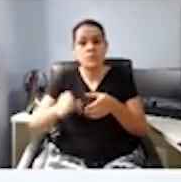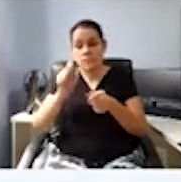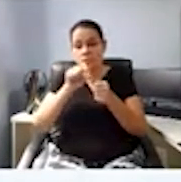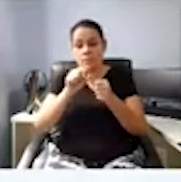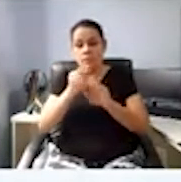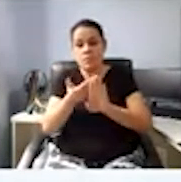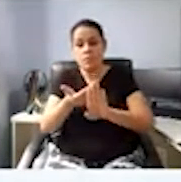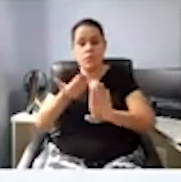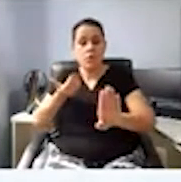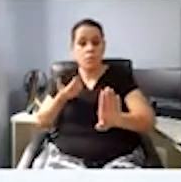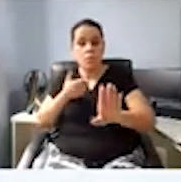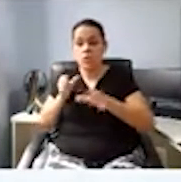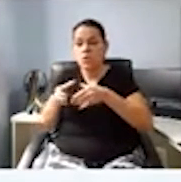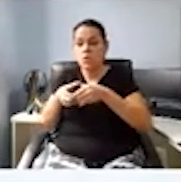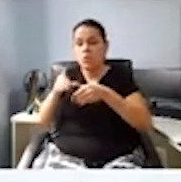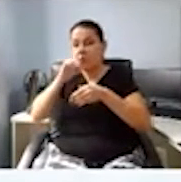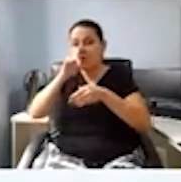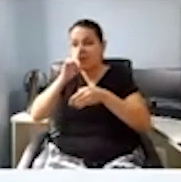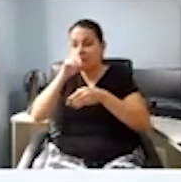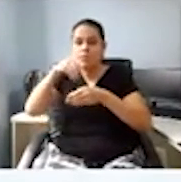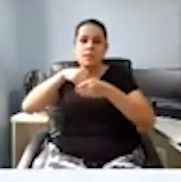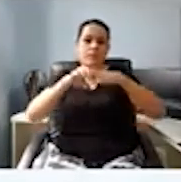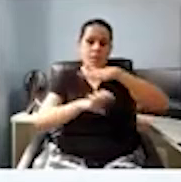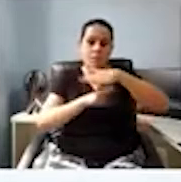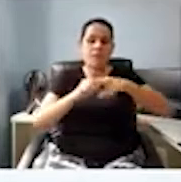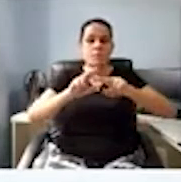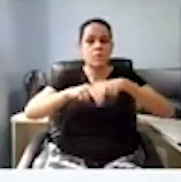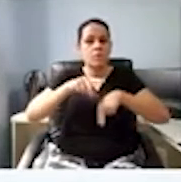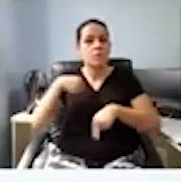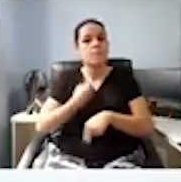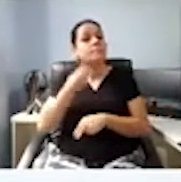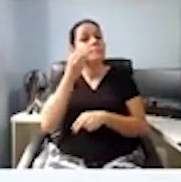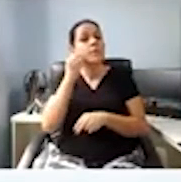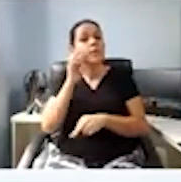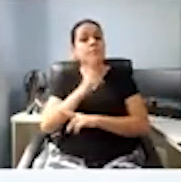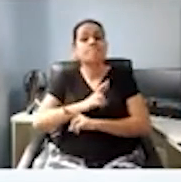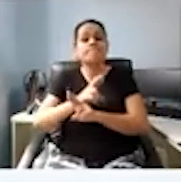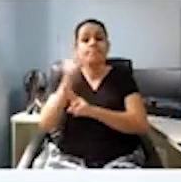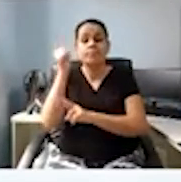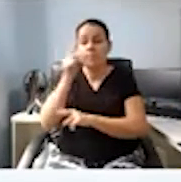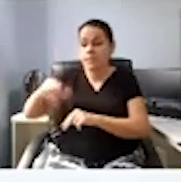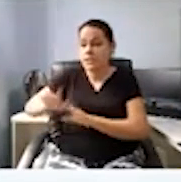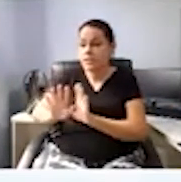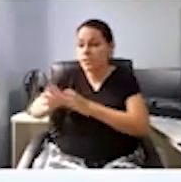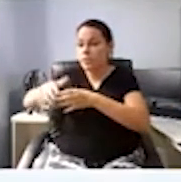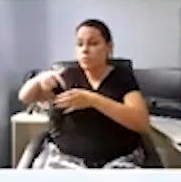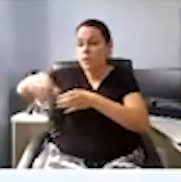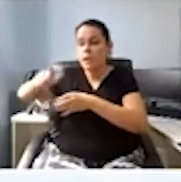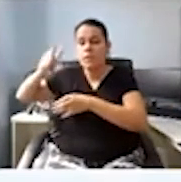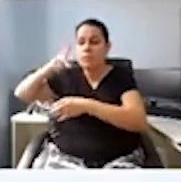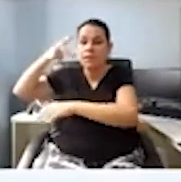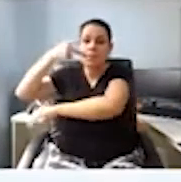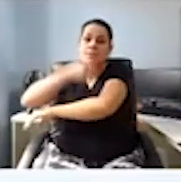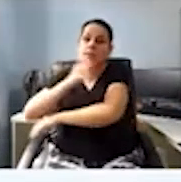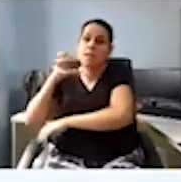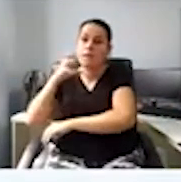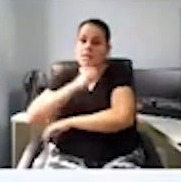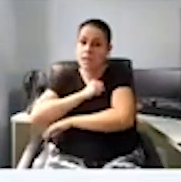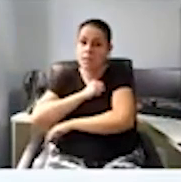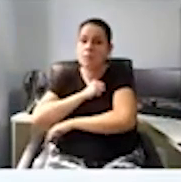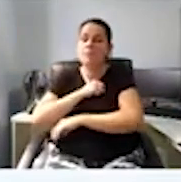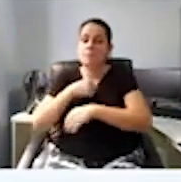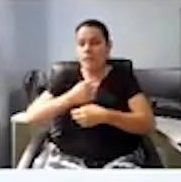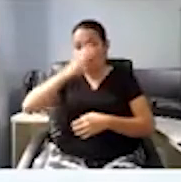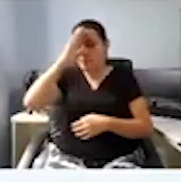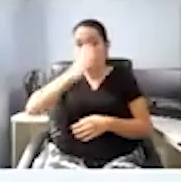um grupo de risco dessas empresas. Então, também, vamos ver se conseguimos prioridade em cima desses trabalhadores e para voltar, com certeza,